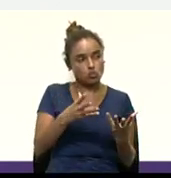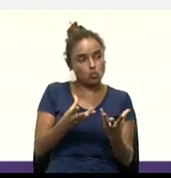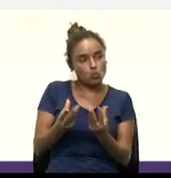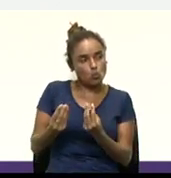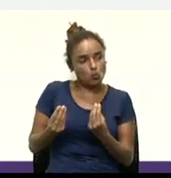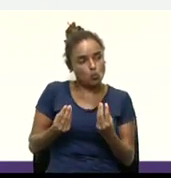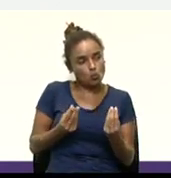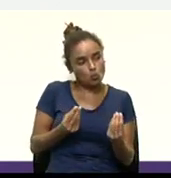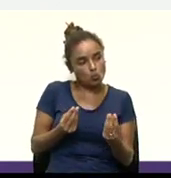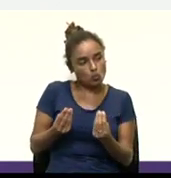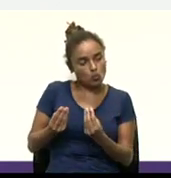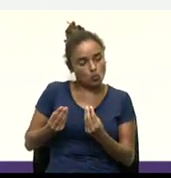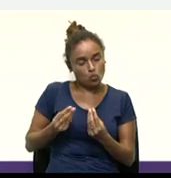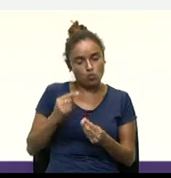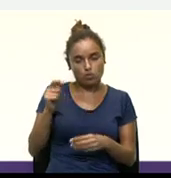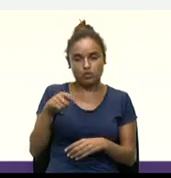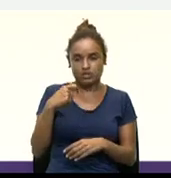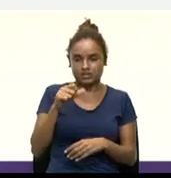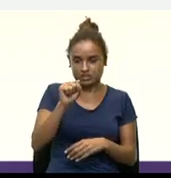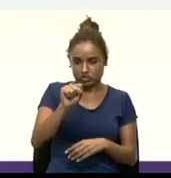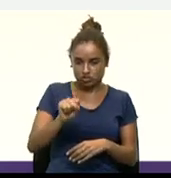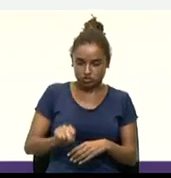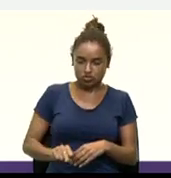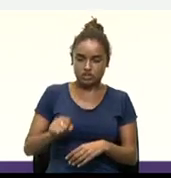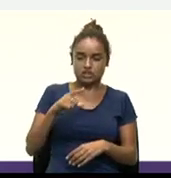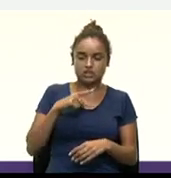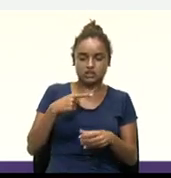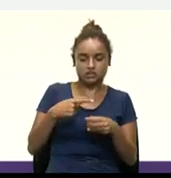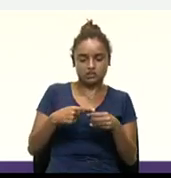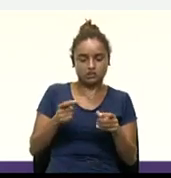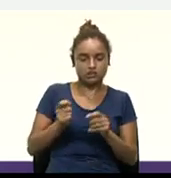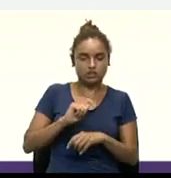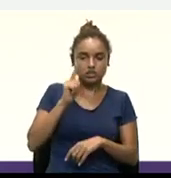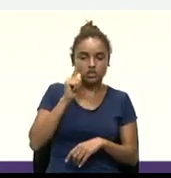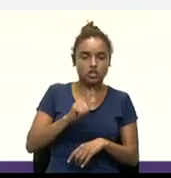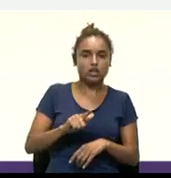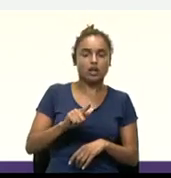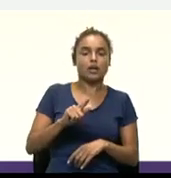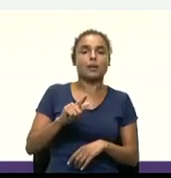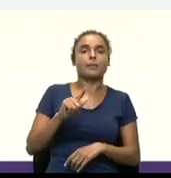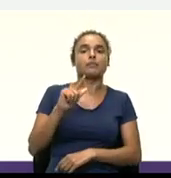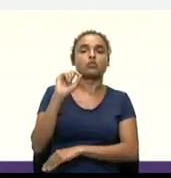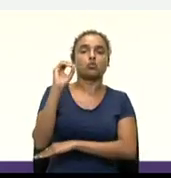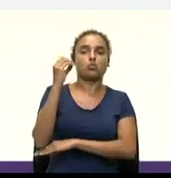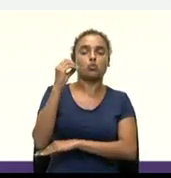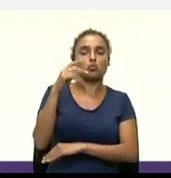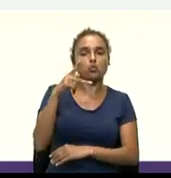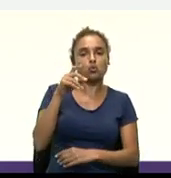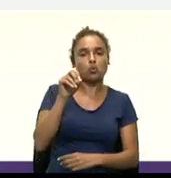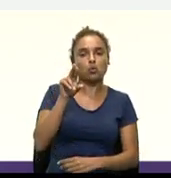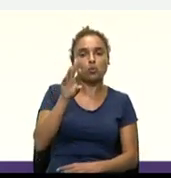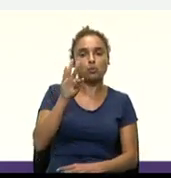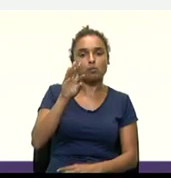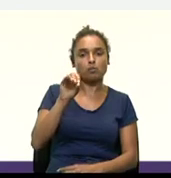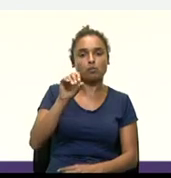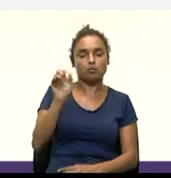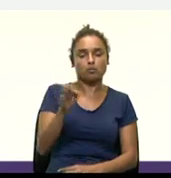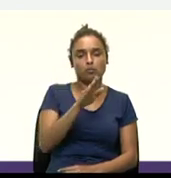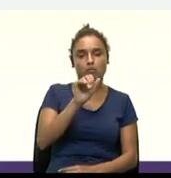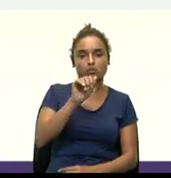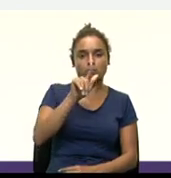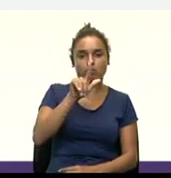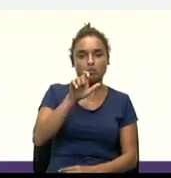de uma cidade, possivelmente Porto Alegre, que utiliza aí a moeda virtual.